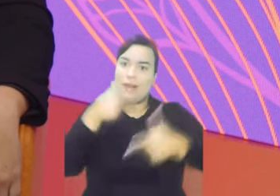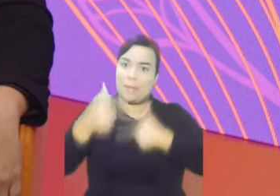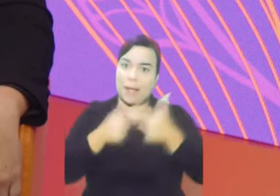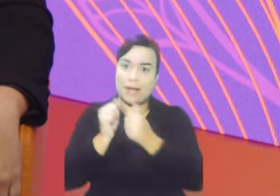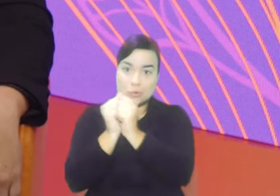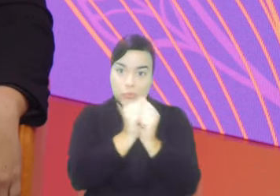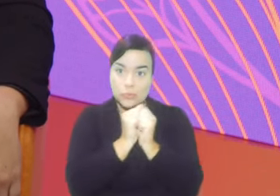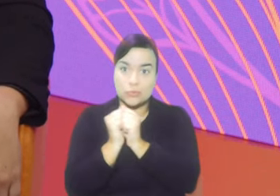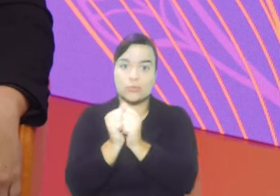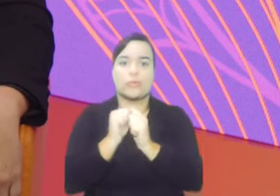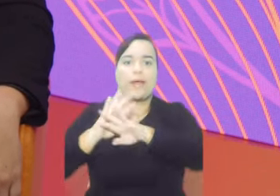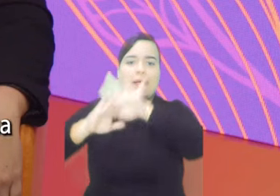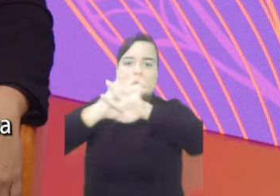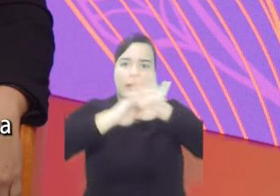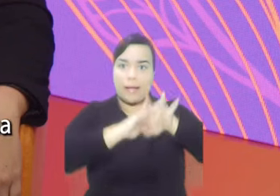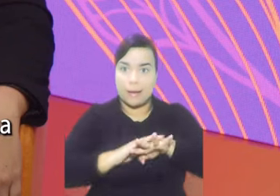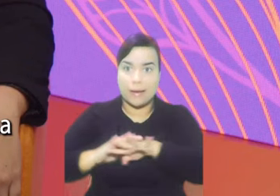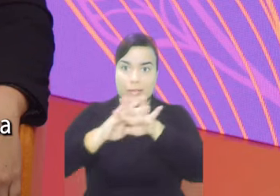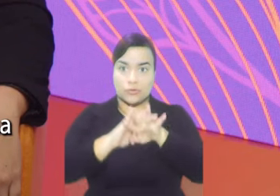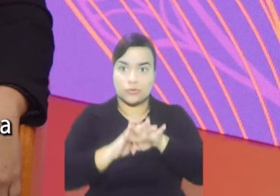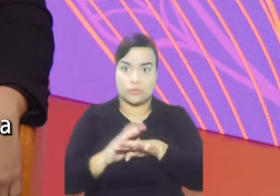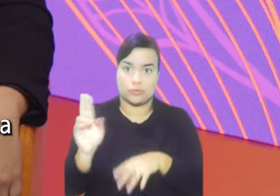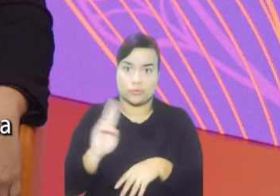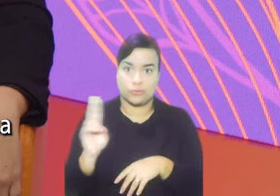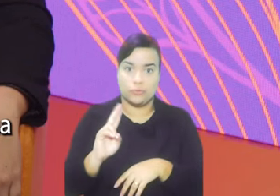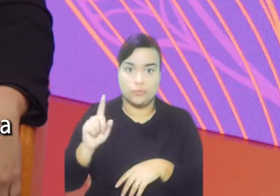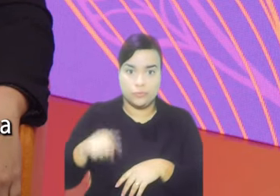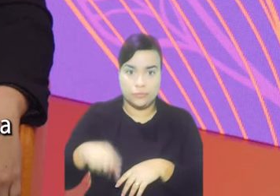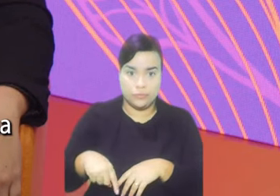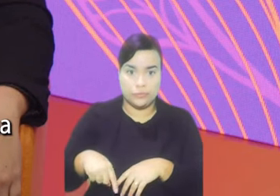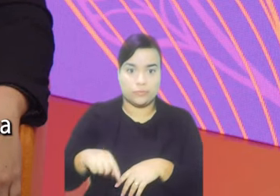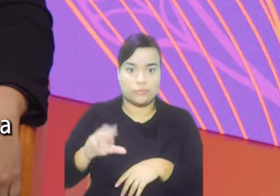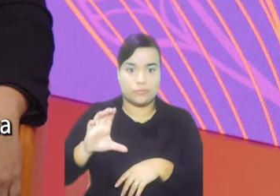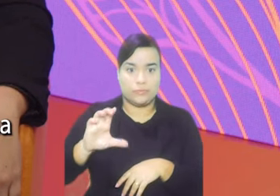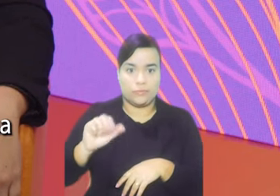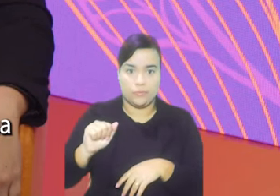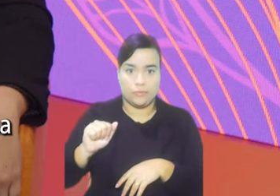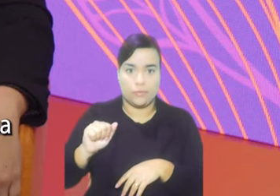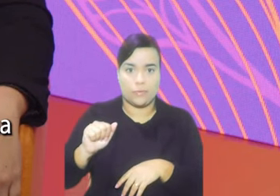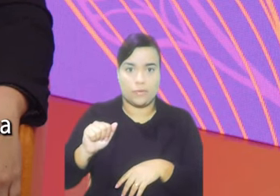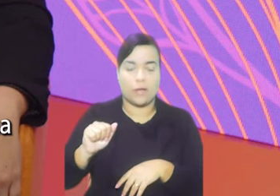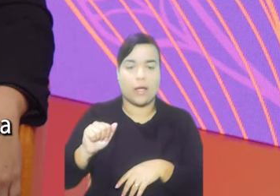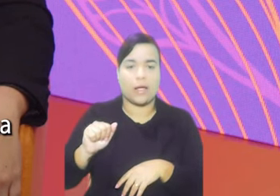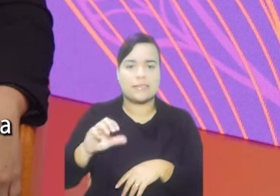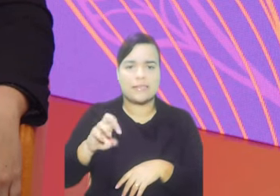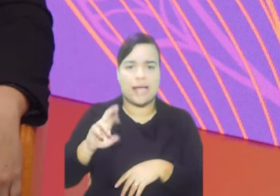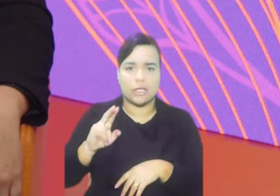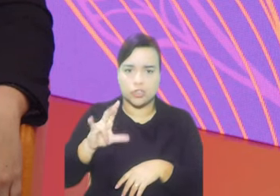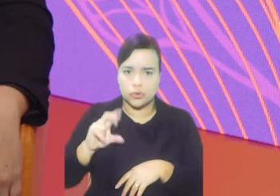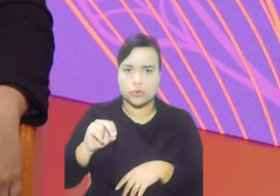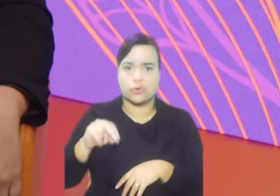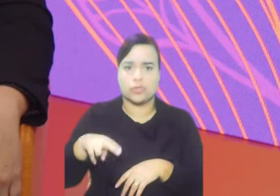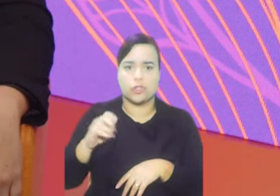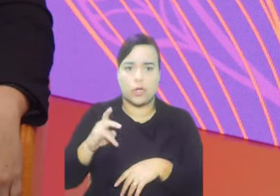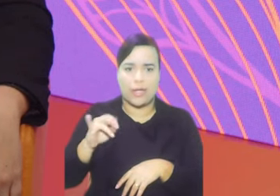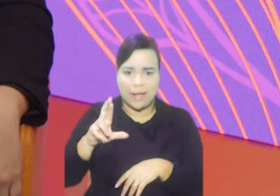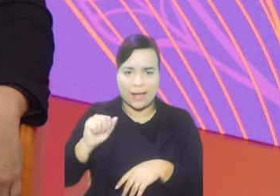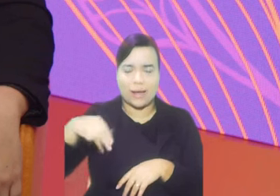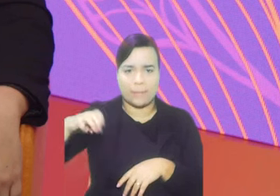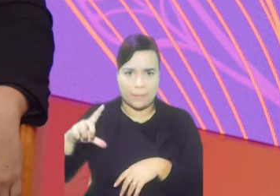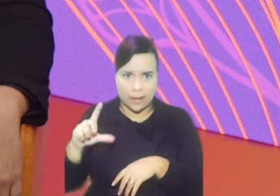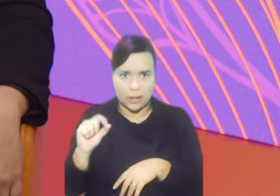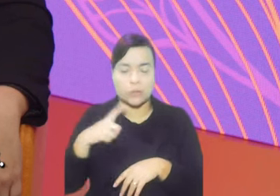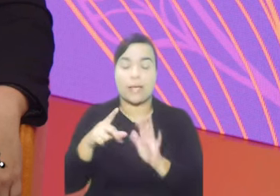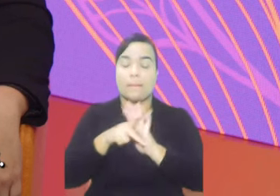que trabalham conosco numa rede de universidades, que se chama Cátedra Sérgio Vieira de Melo, por exemplo, que fazem